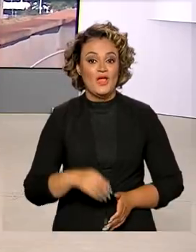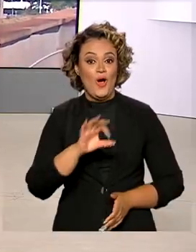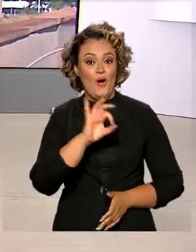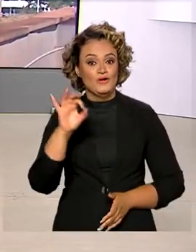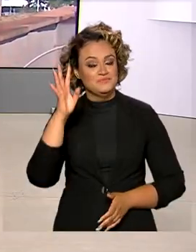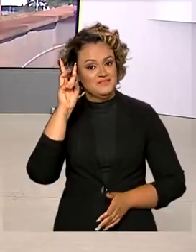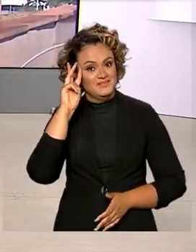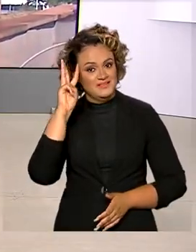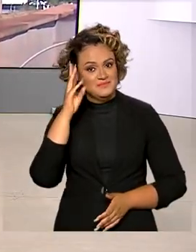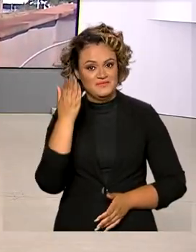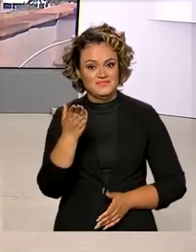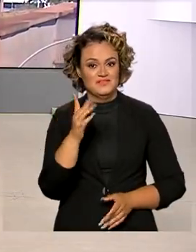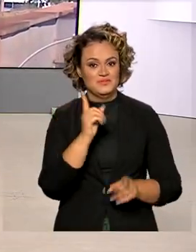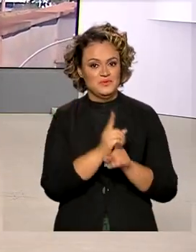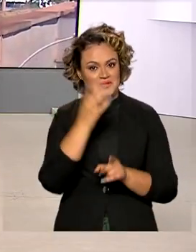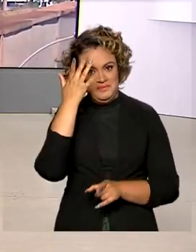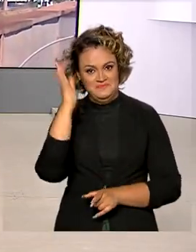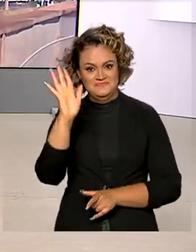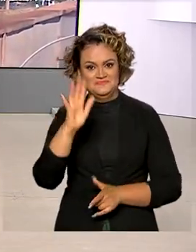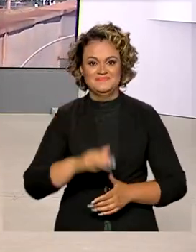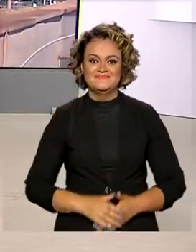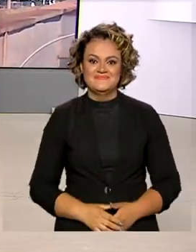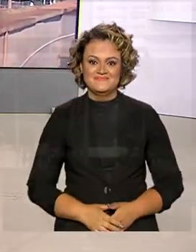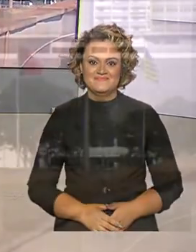ótima terça-feira para você. Tchau.